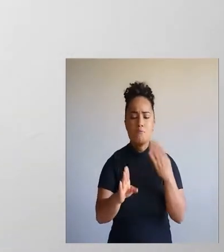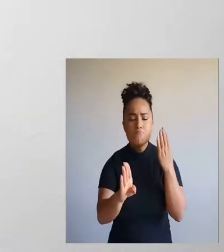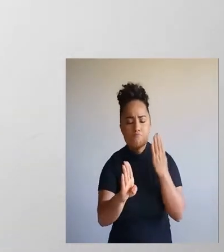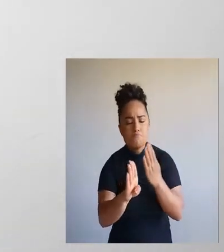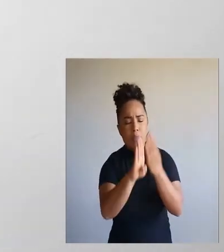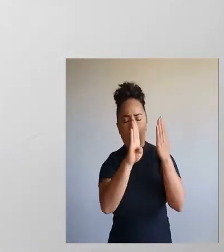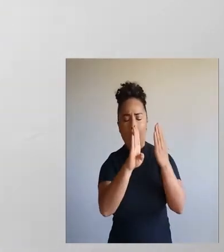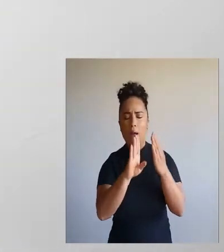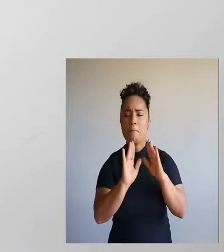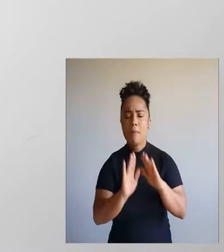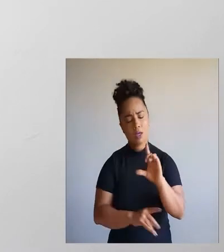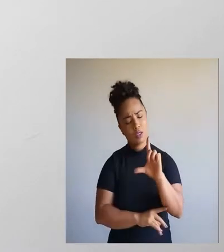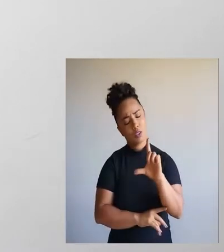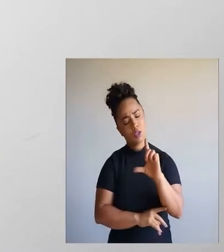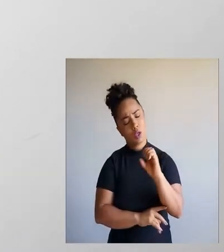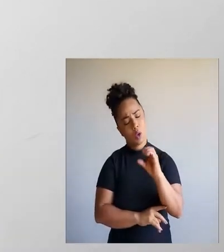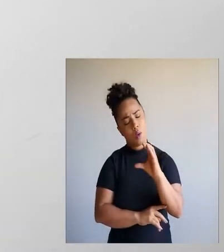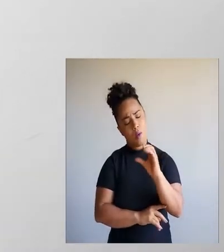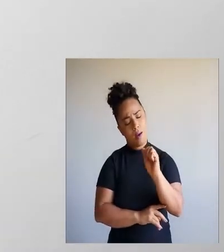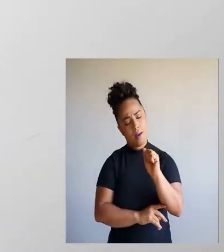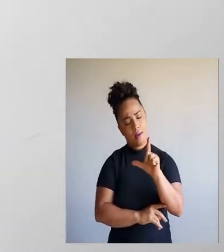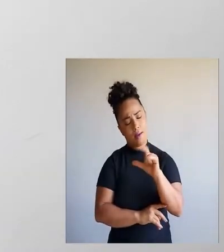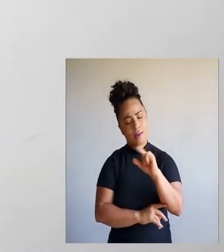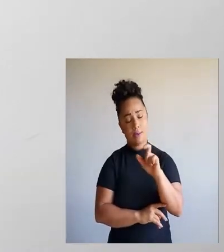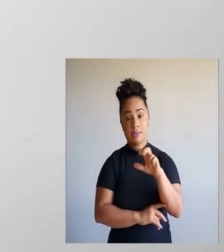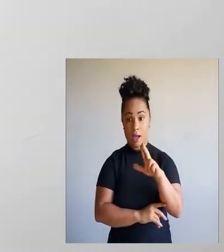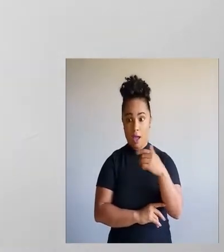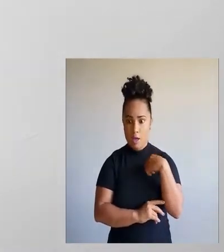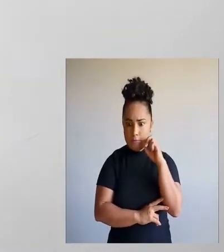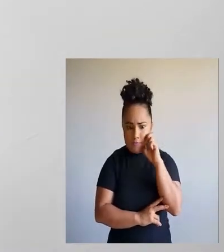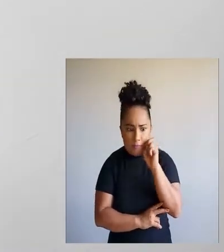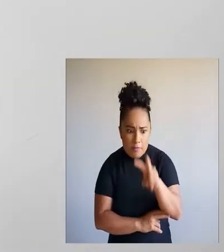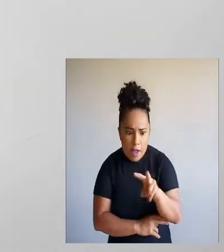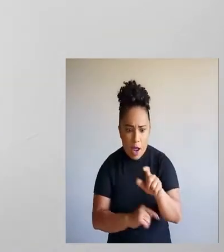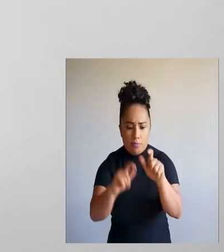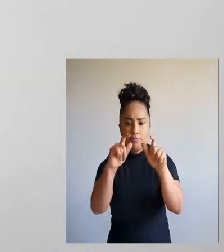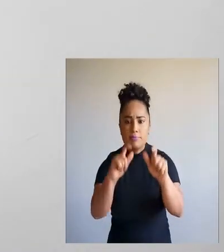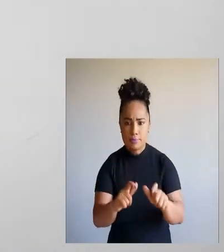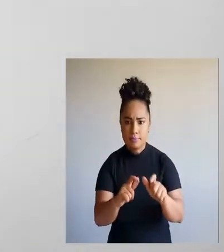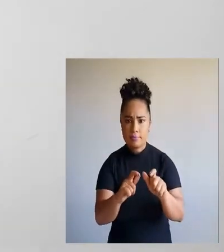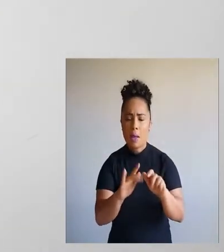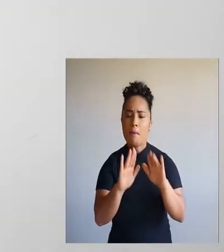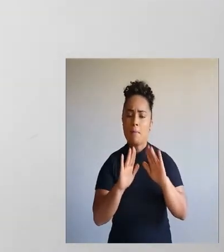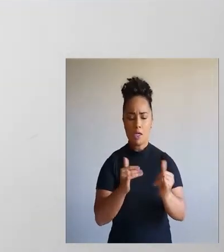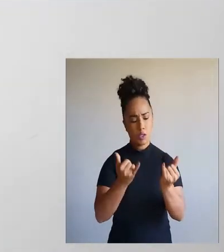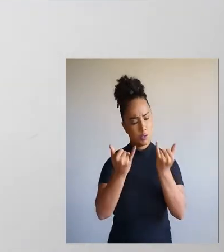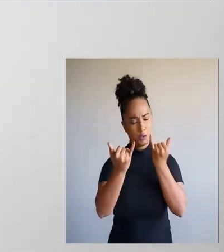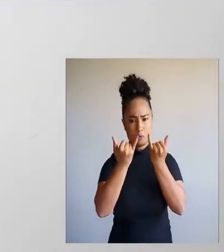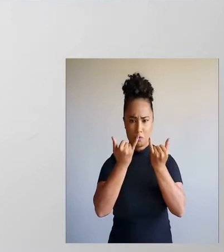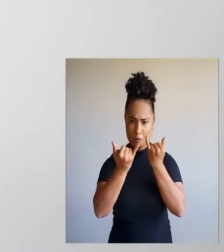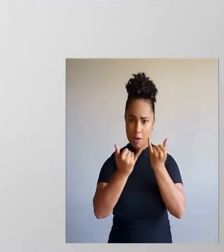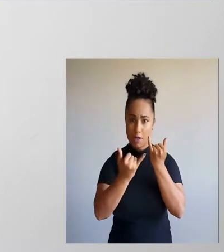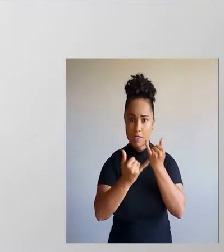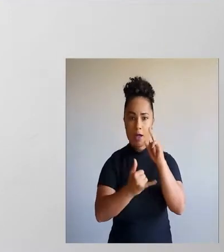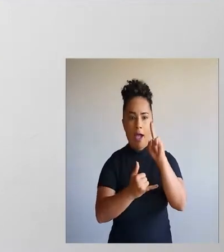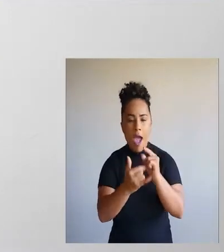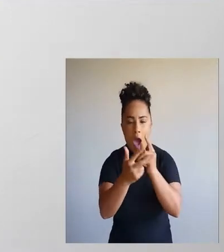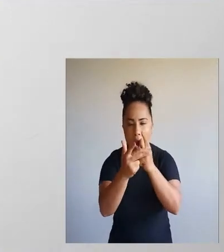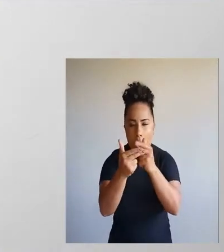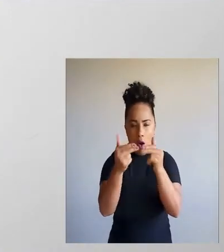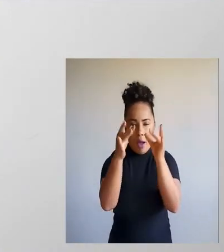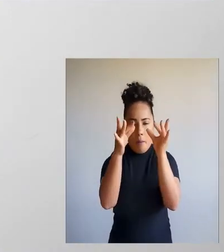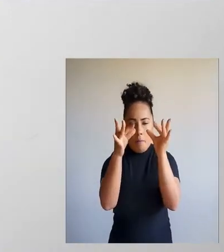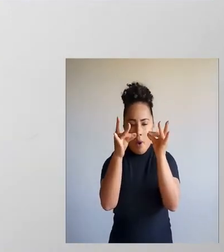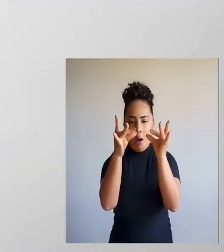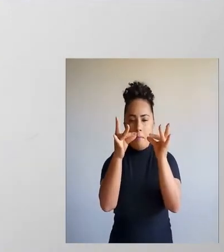Localizar. O que é localizar? É determinar o lugar de. E informações? São os